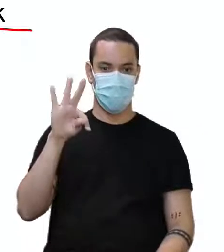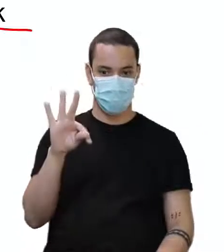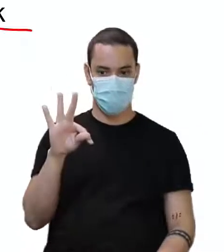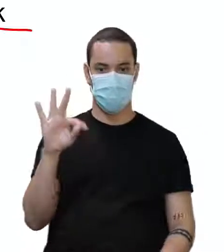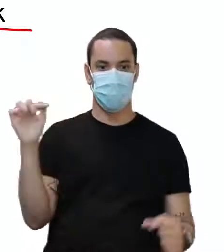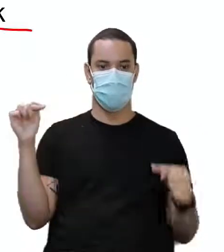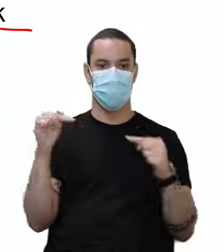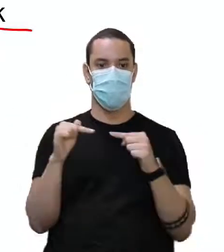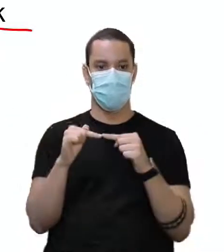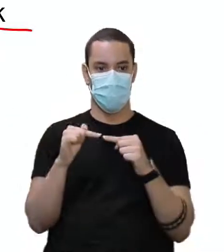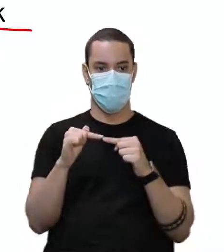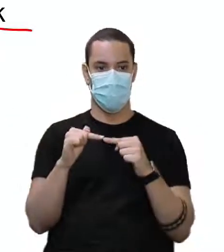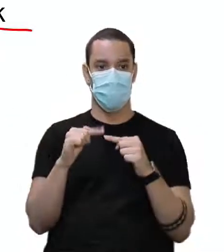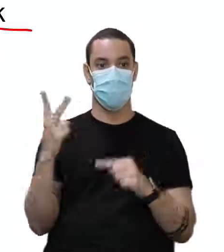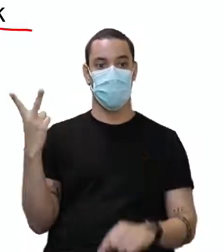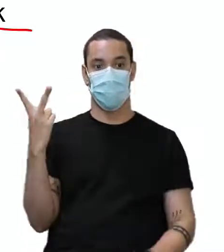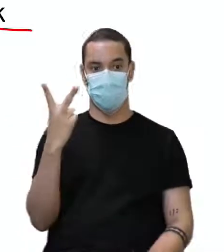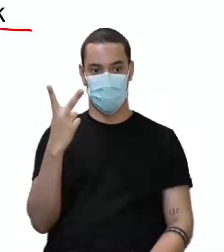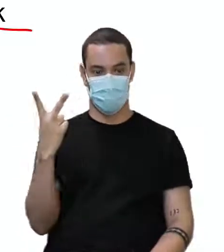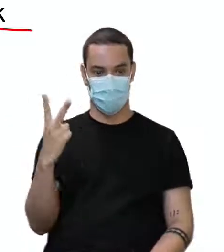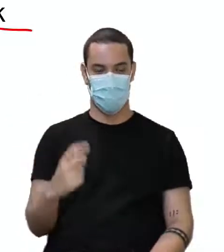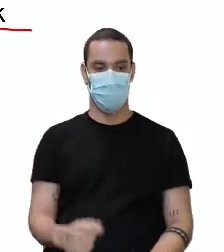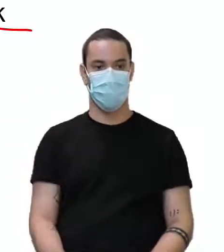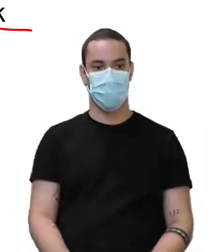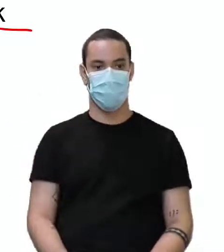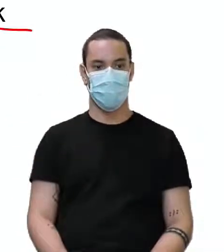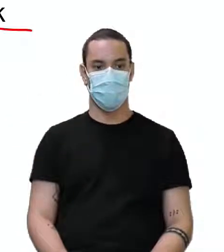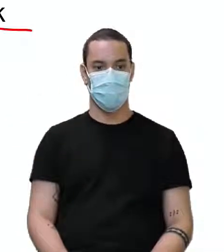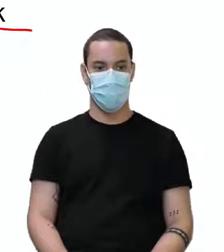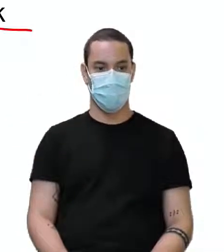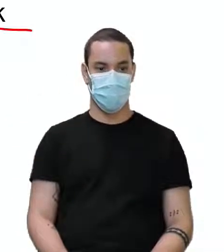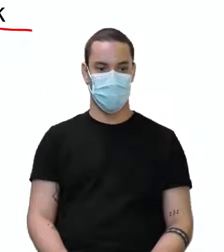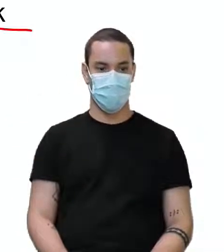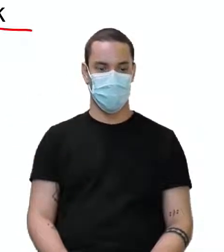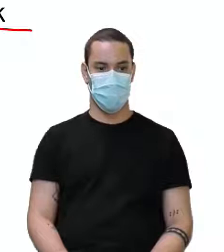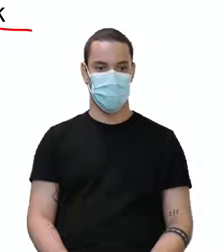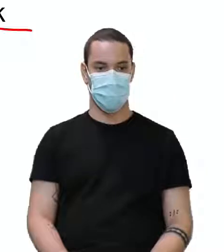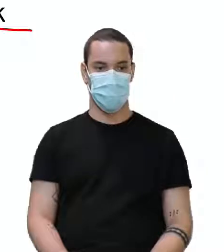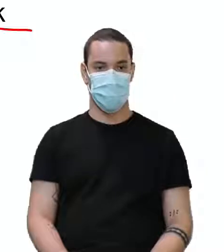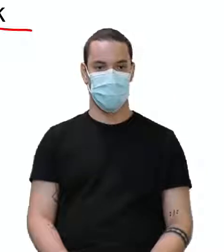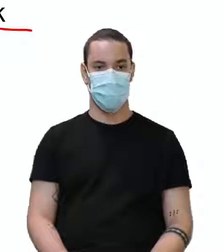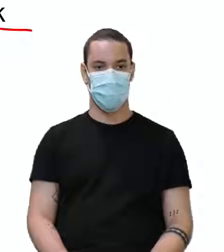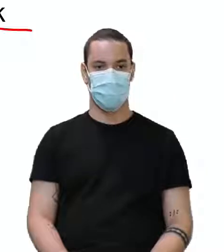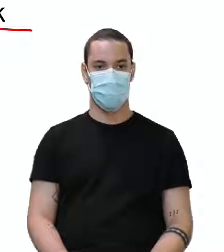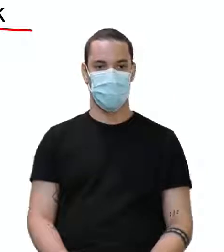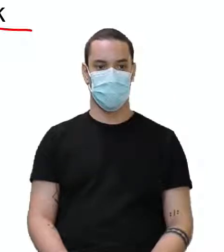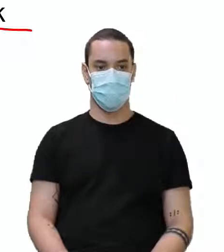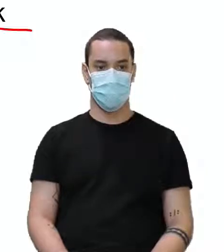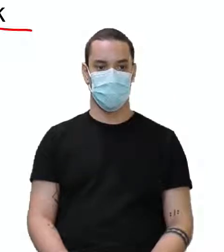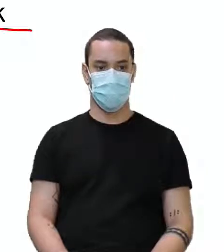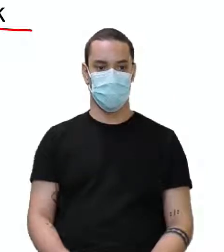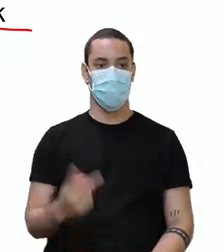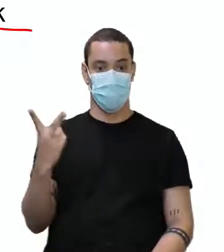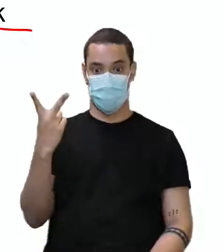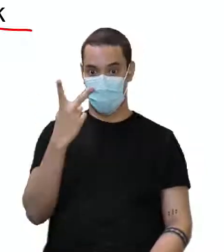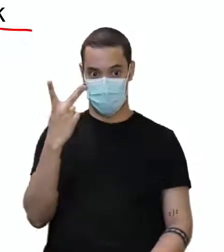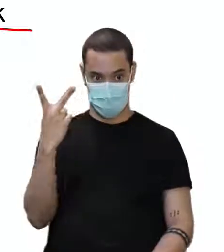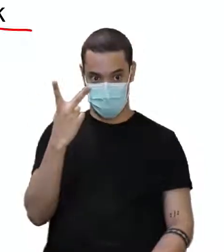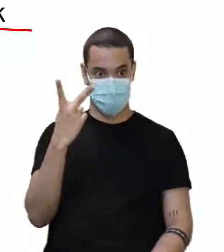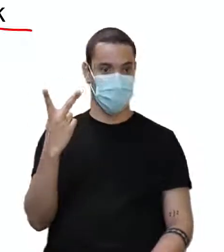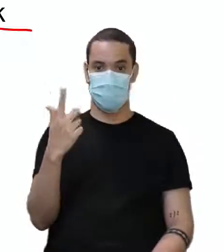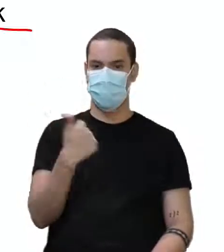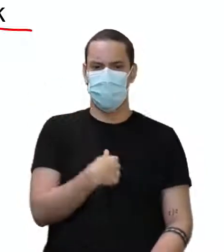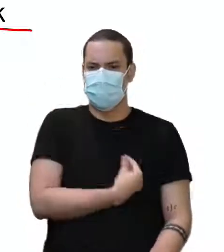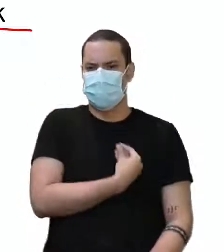very well. Então, o Raymond, o Raymond, né? Falando em português, Brasil com S. O Raymond e o Bob, eles não